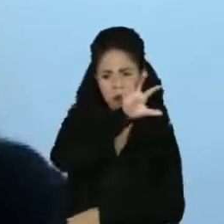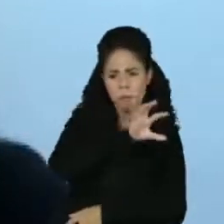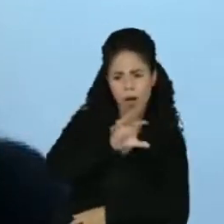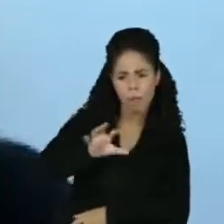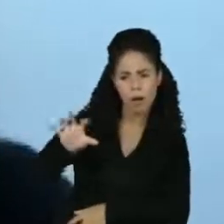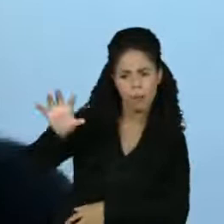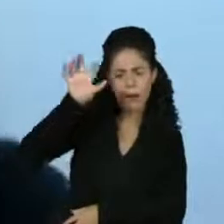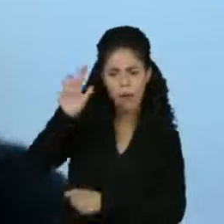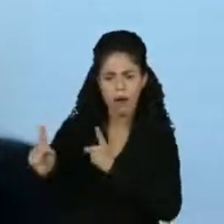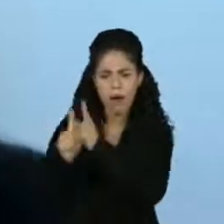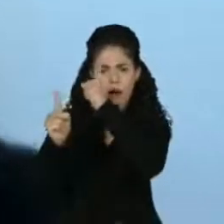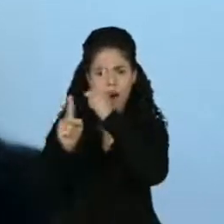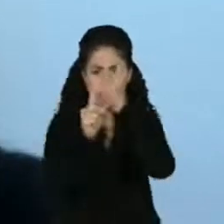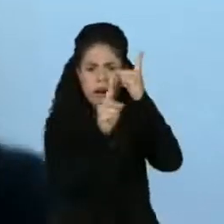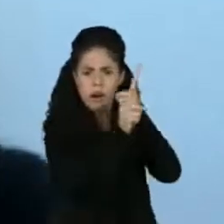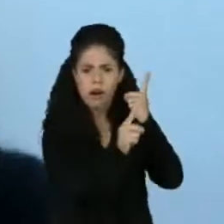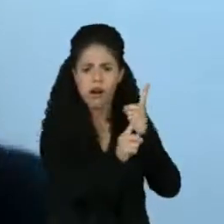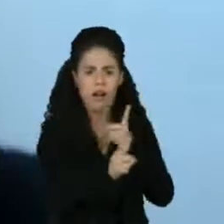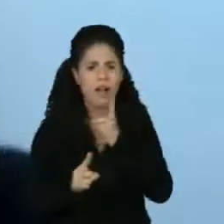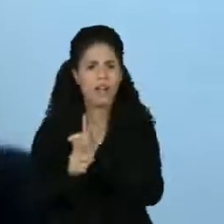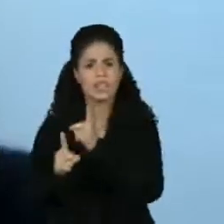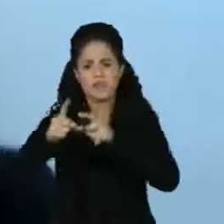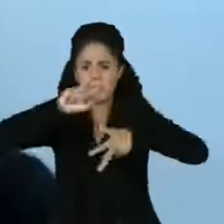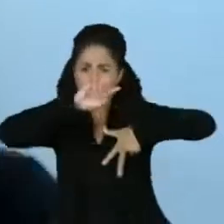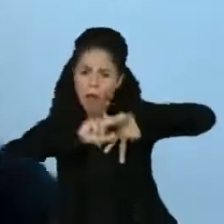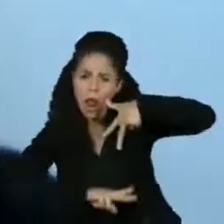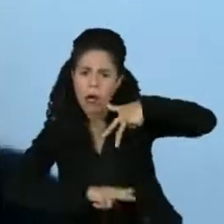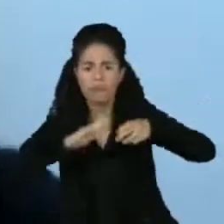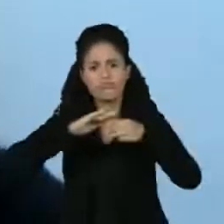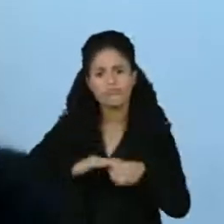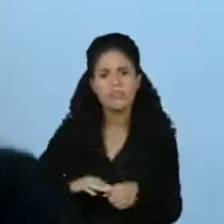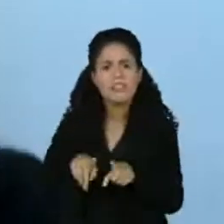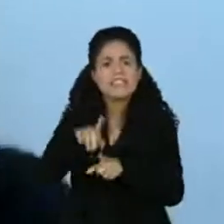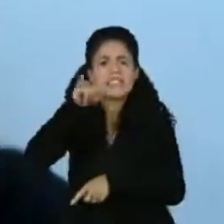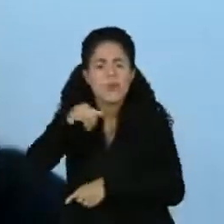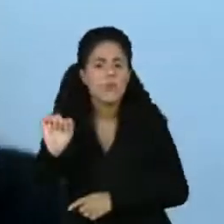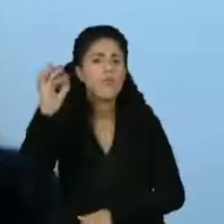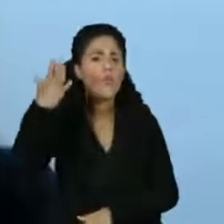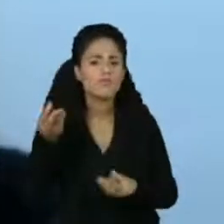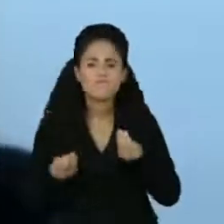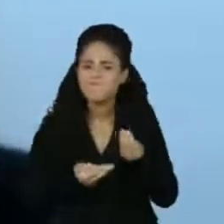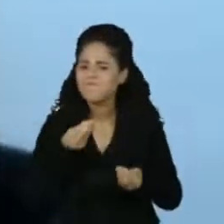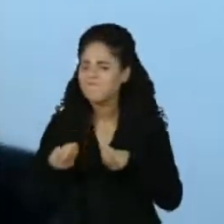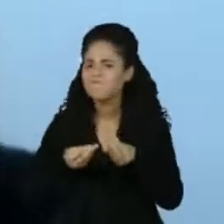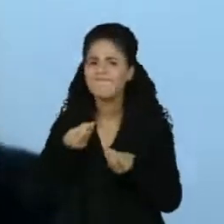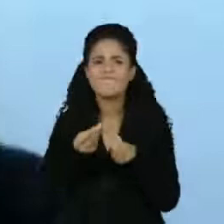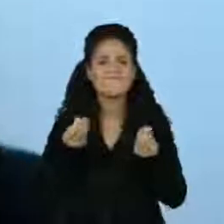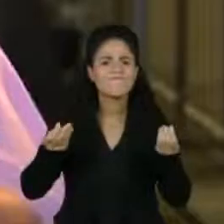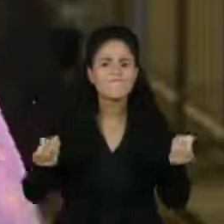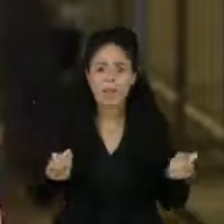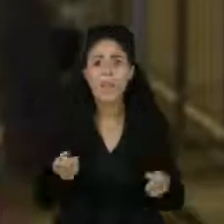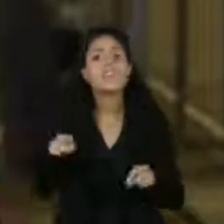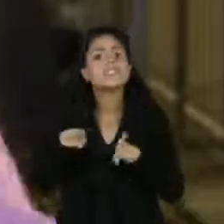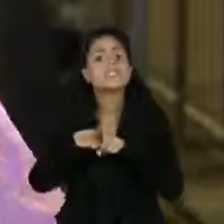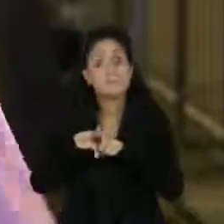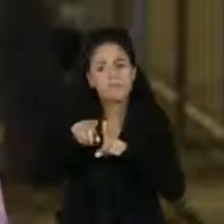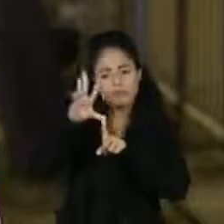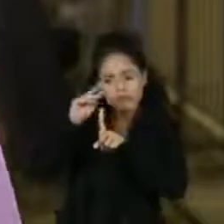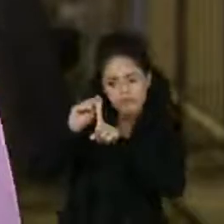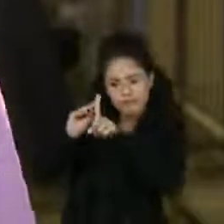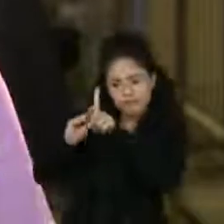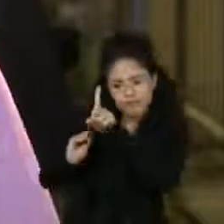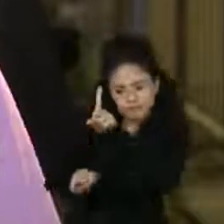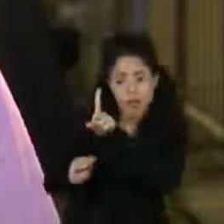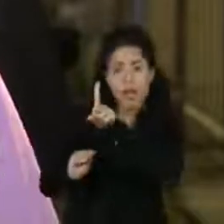casos de violência de gênero, levando essa perspectiva do assédio, esses casos também estão correlacionados com casos de violência urbana. A tecnologia